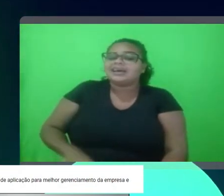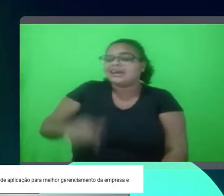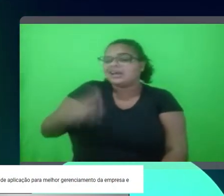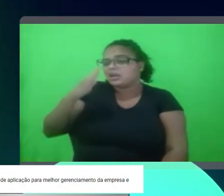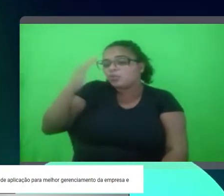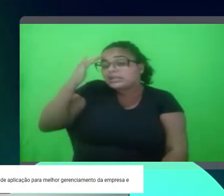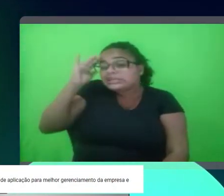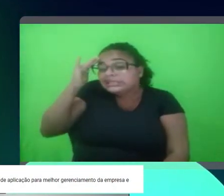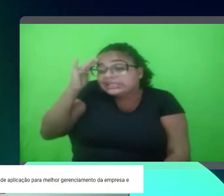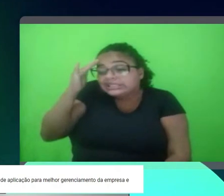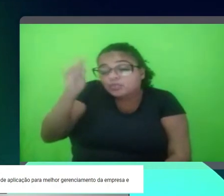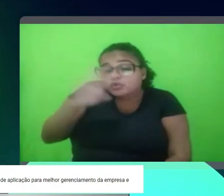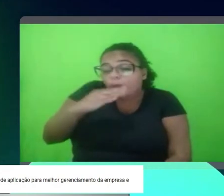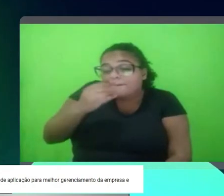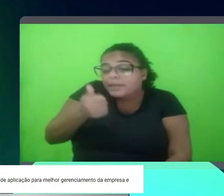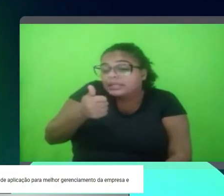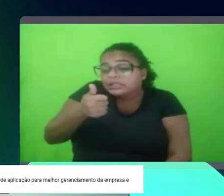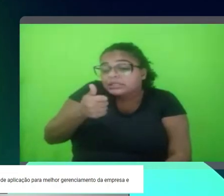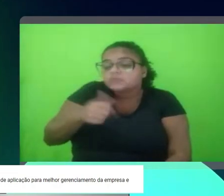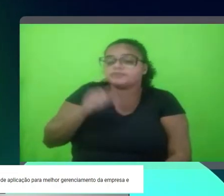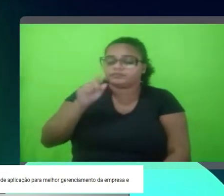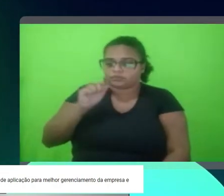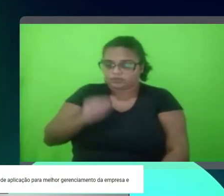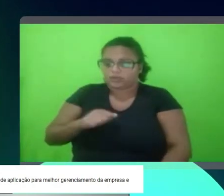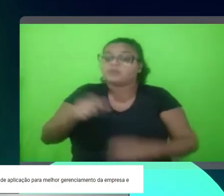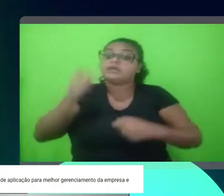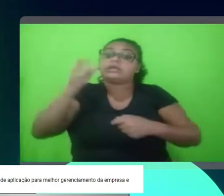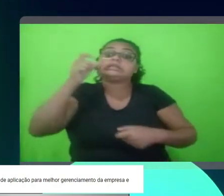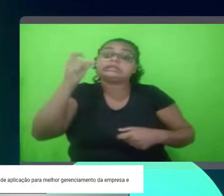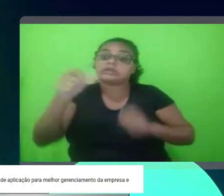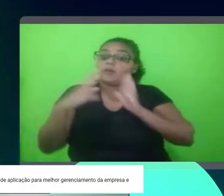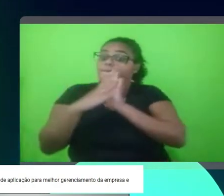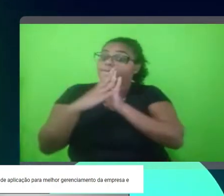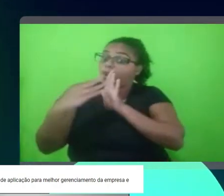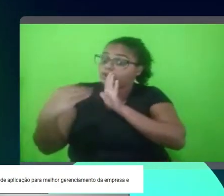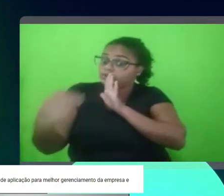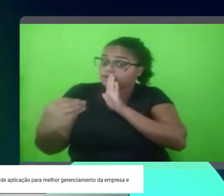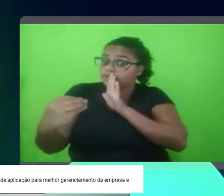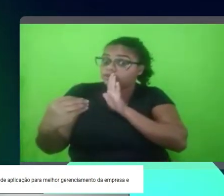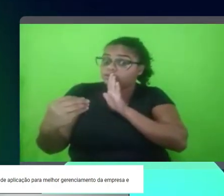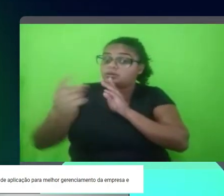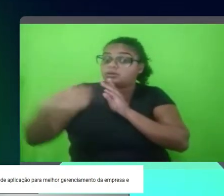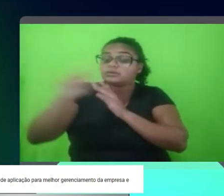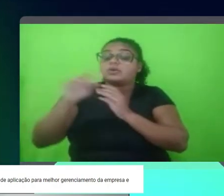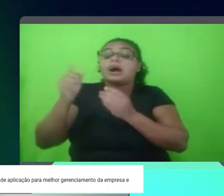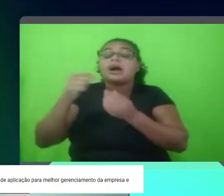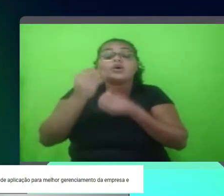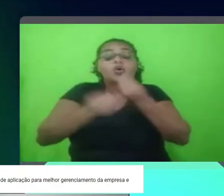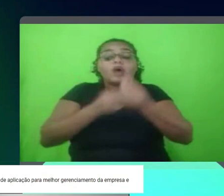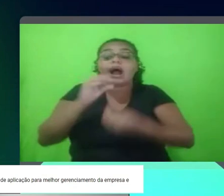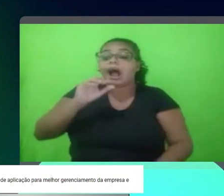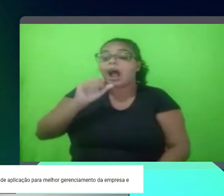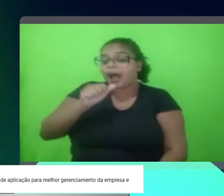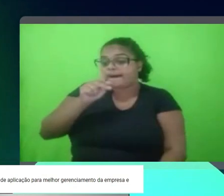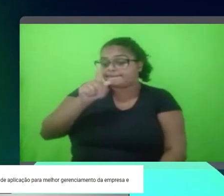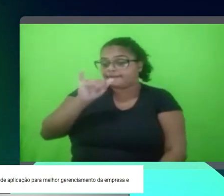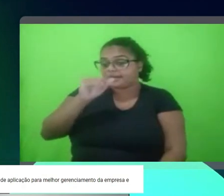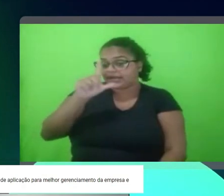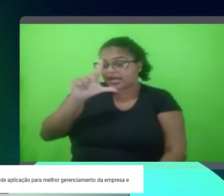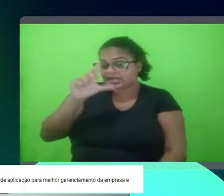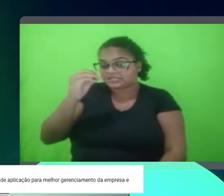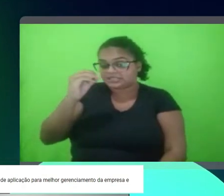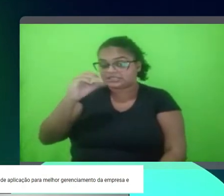Eu não entendi muito bem, você pode repetir a pergunta, por favor? Sim, é interessante ver o modelo e as formas de aplicação, aplicação,